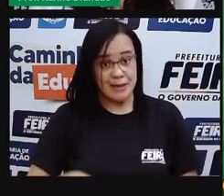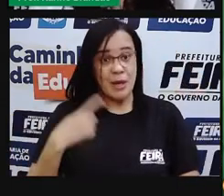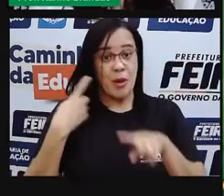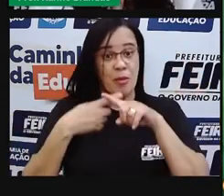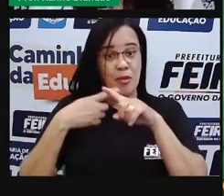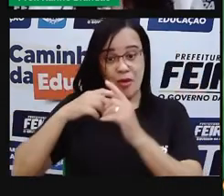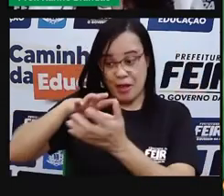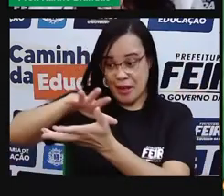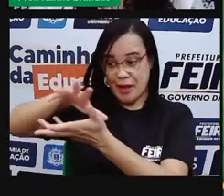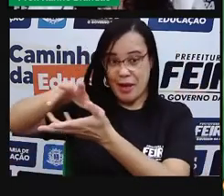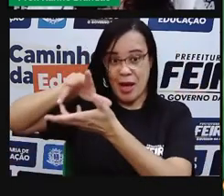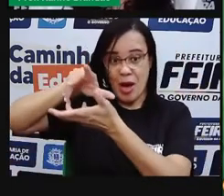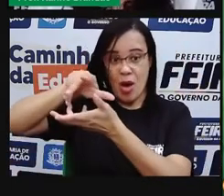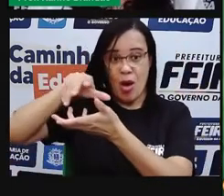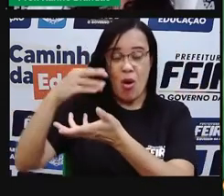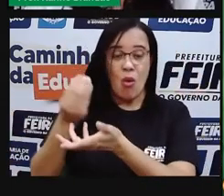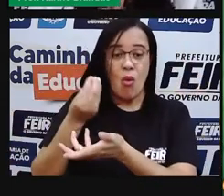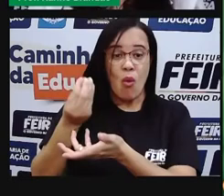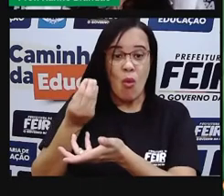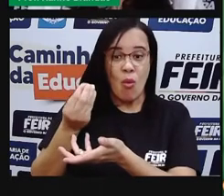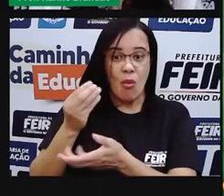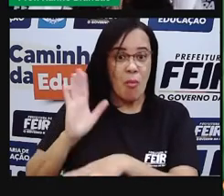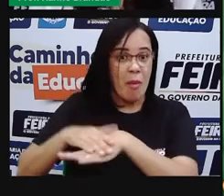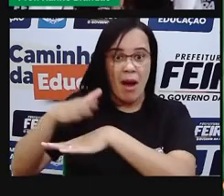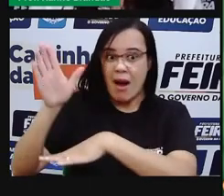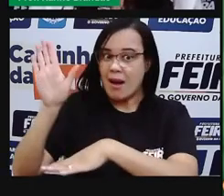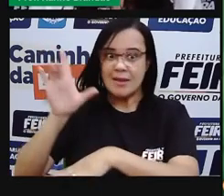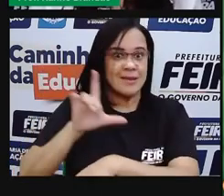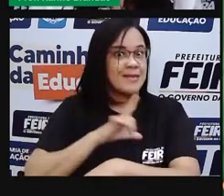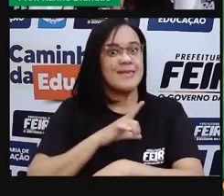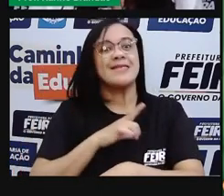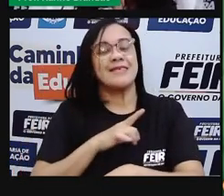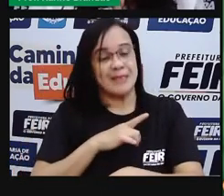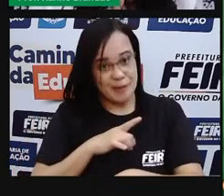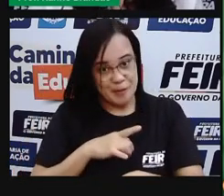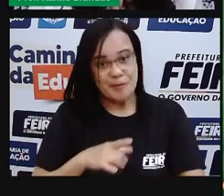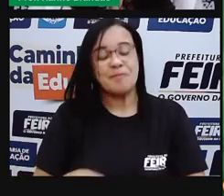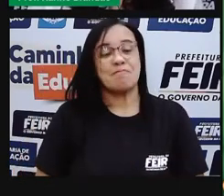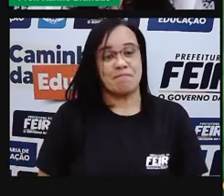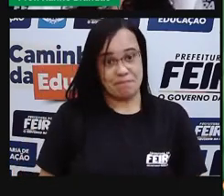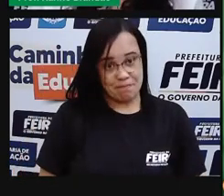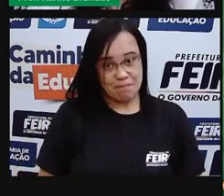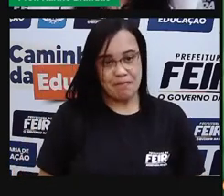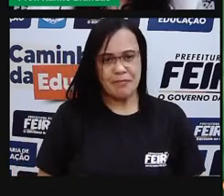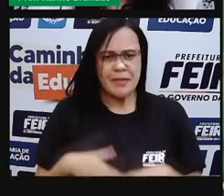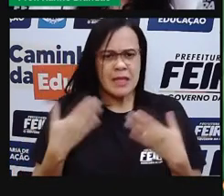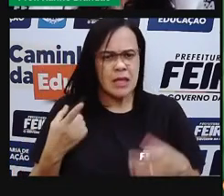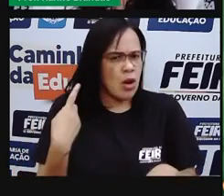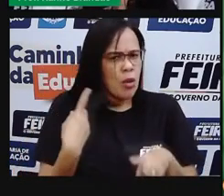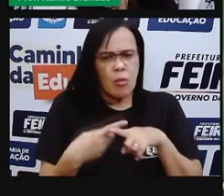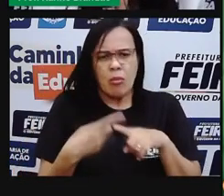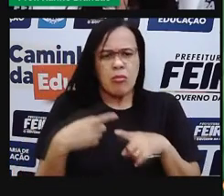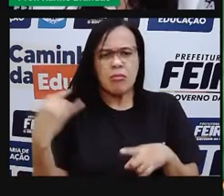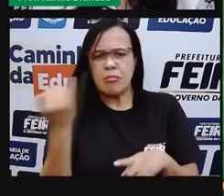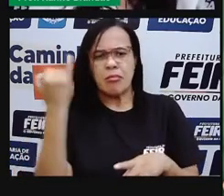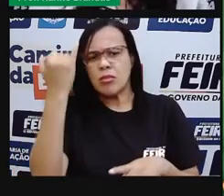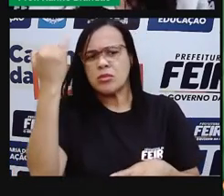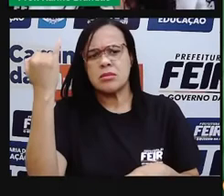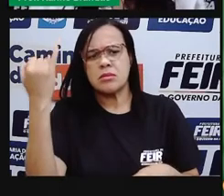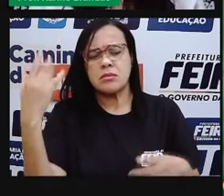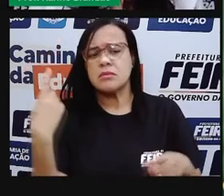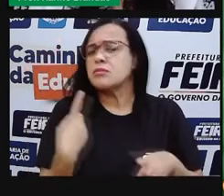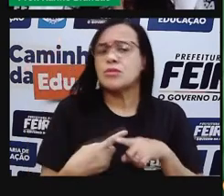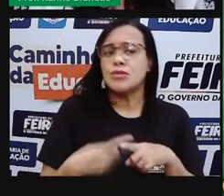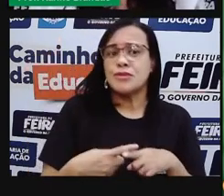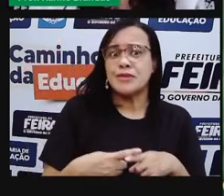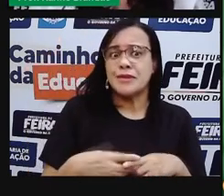líquida, né? A gente tem vapor de água na nossa atmosfera. E por que isso é tão importante? Porque a água é